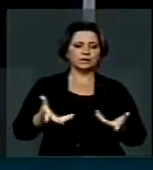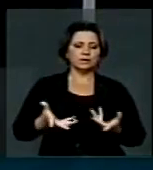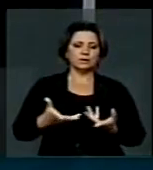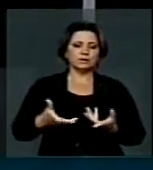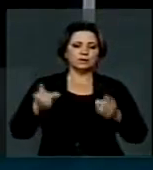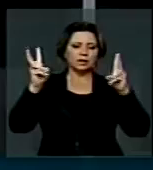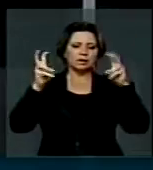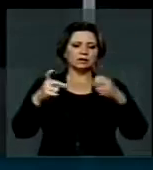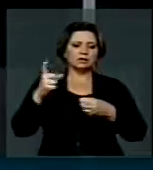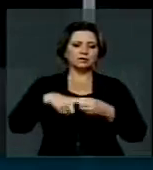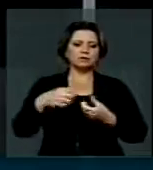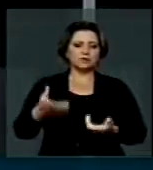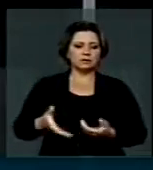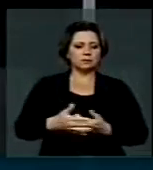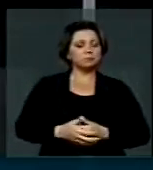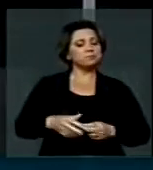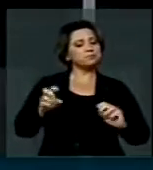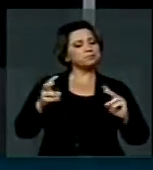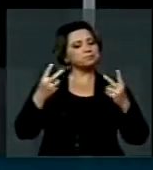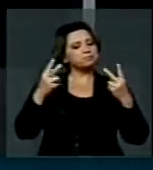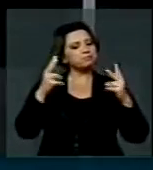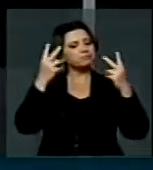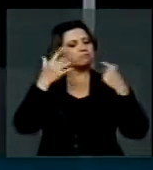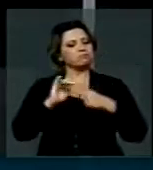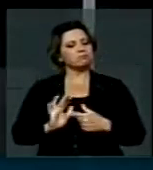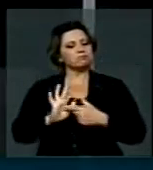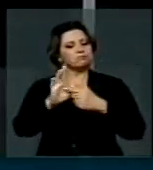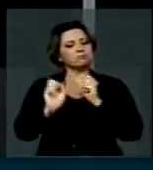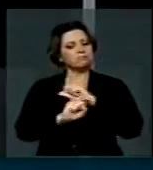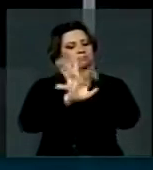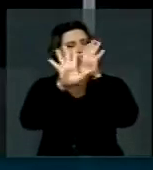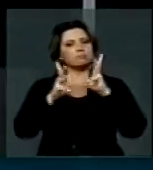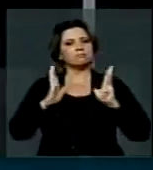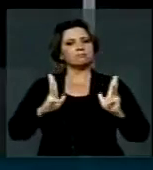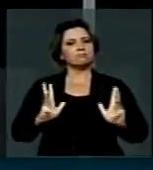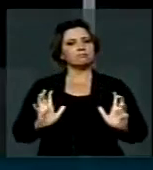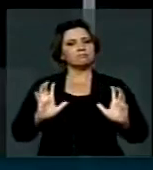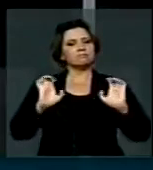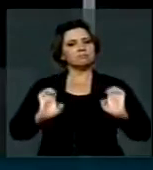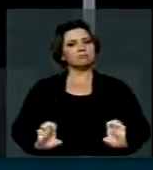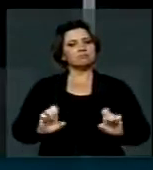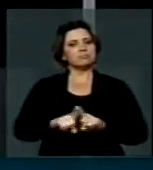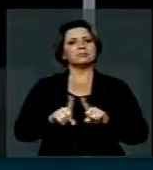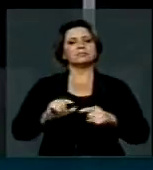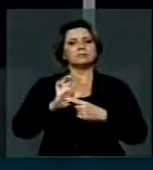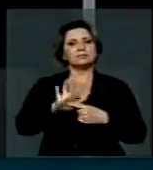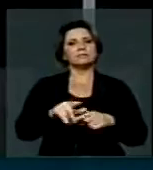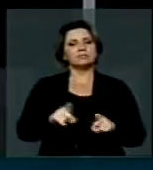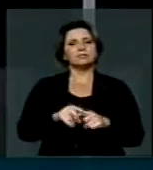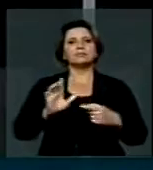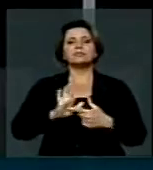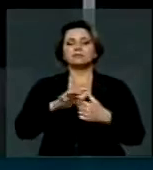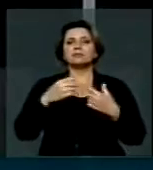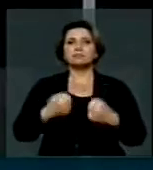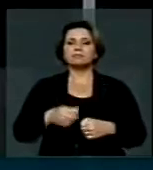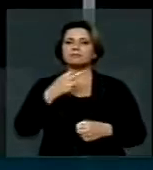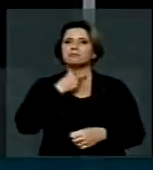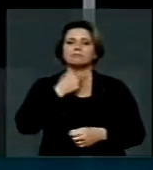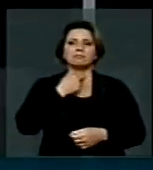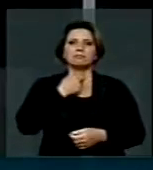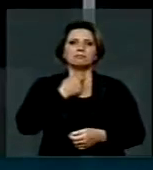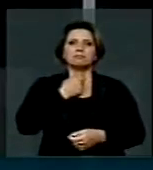colocadas. Foi uma vitória da transparência, da ética e da democracia e mostrou que nós não